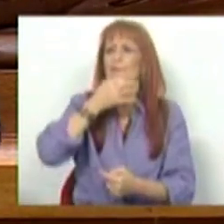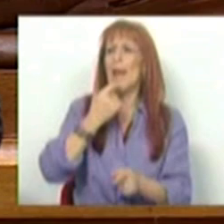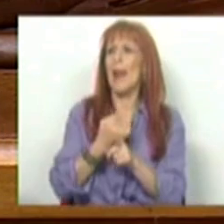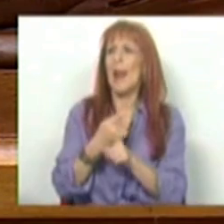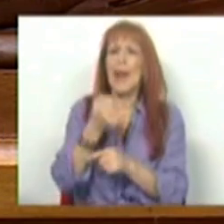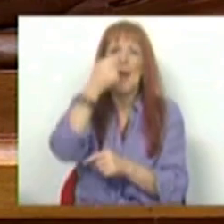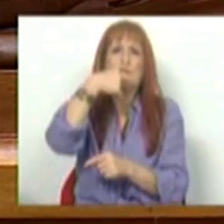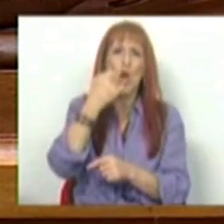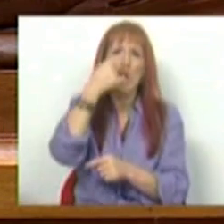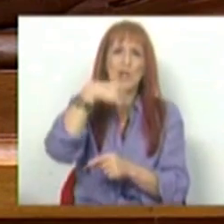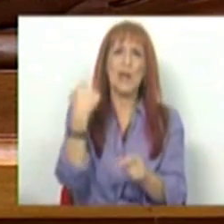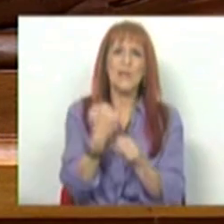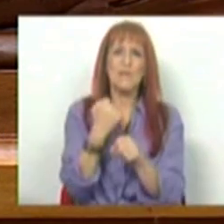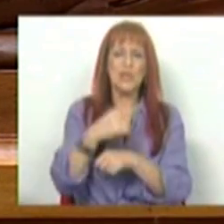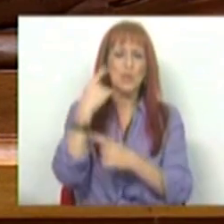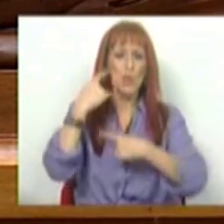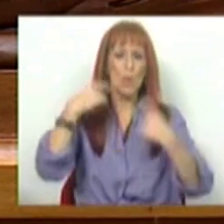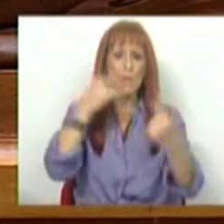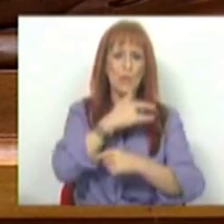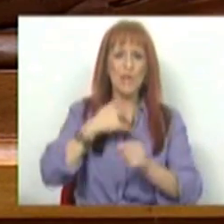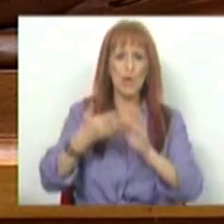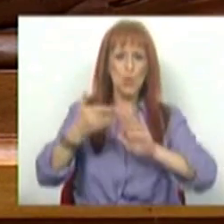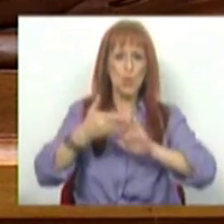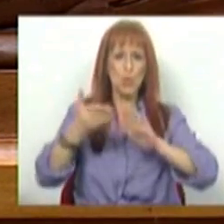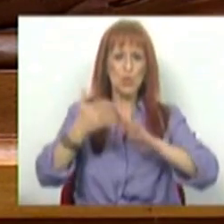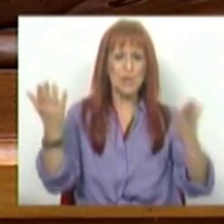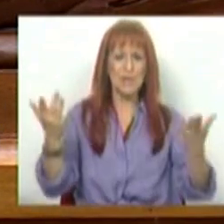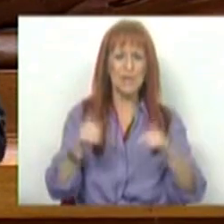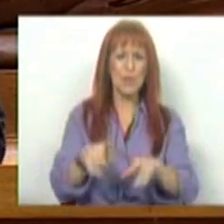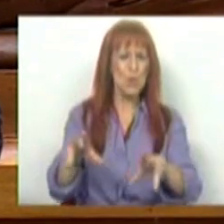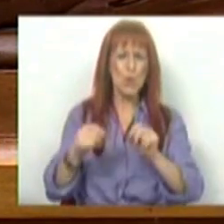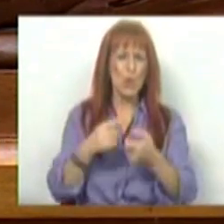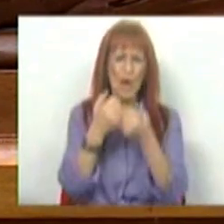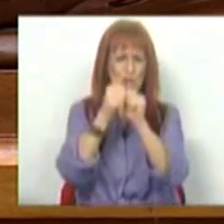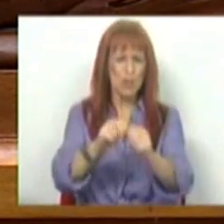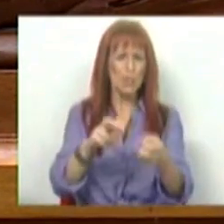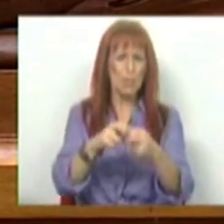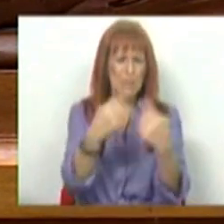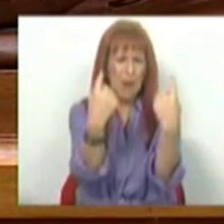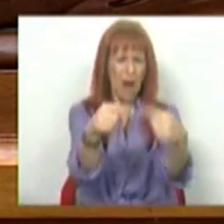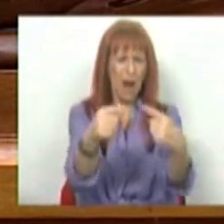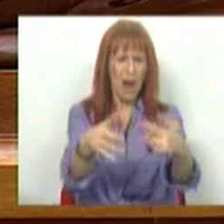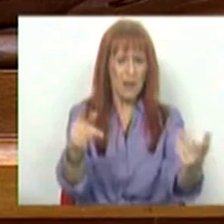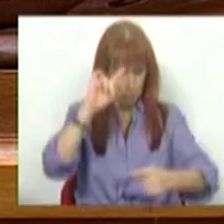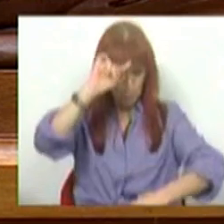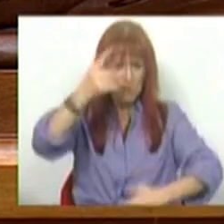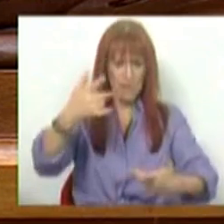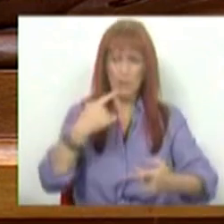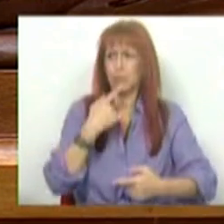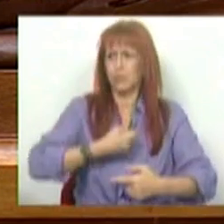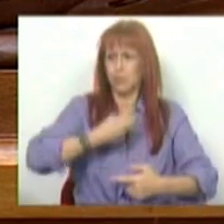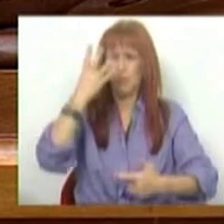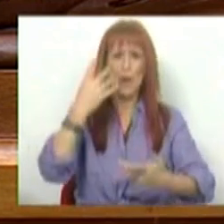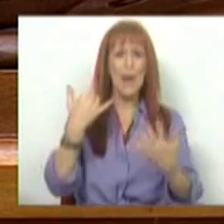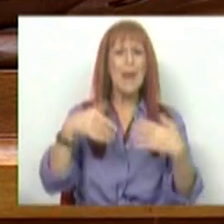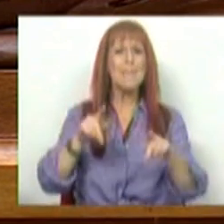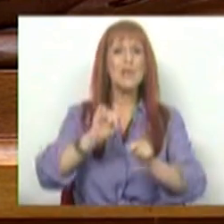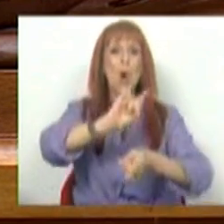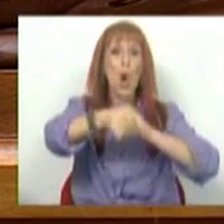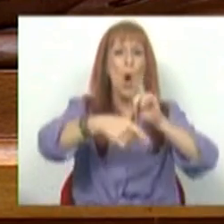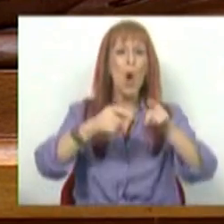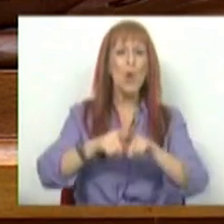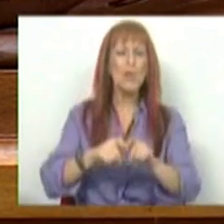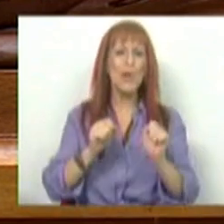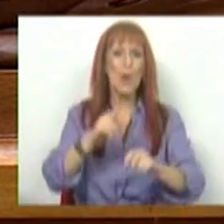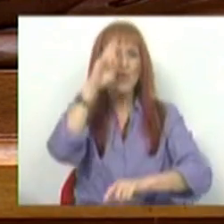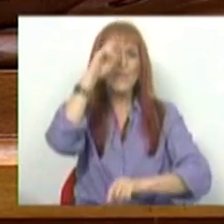de caos nos serviços públicos de saúde e nas urgências. Nunca escondemos os problemas, que sabemos que são muitos, mas para aqueles que